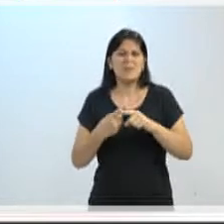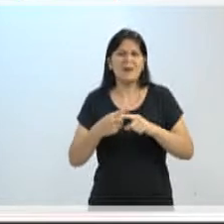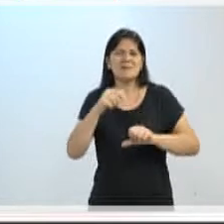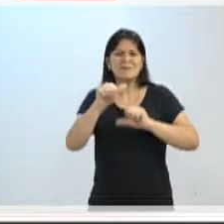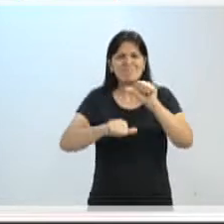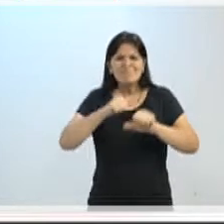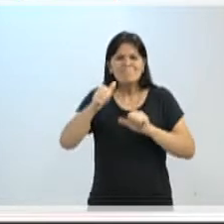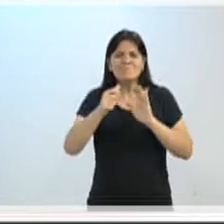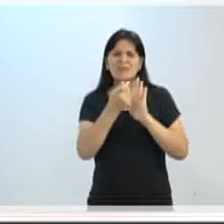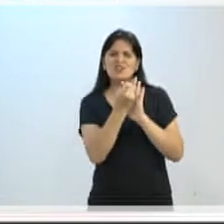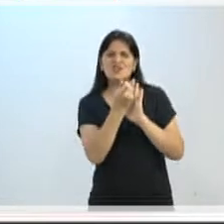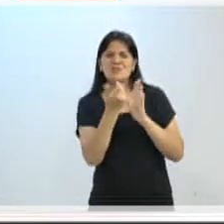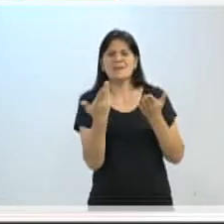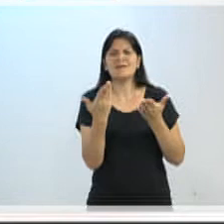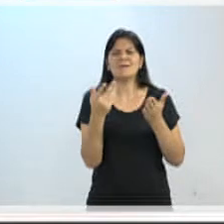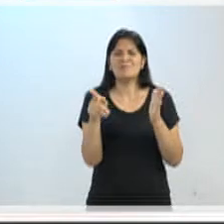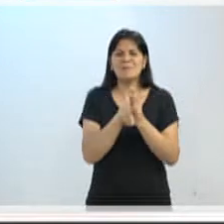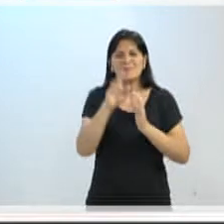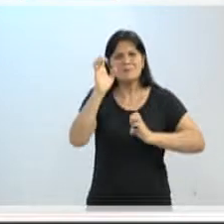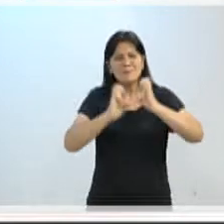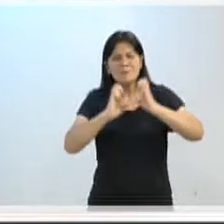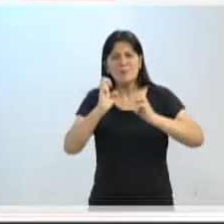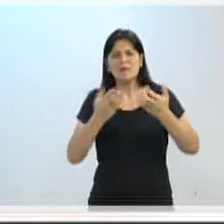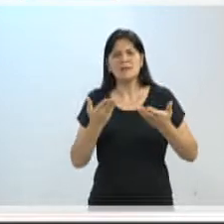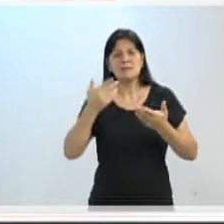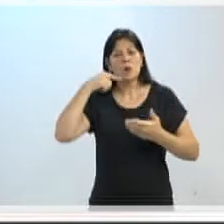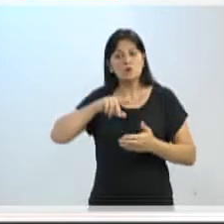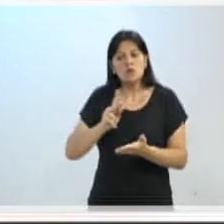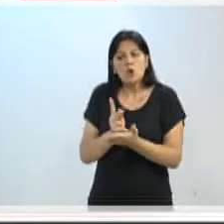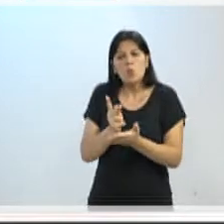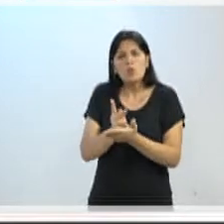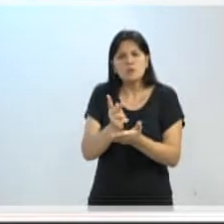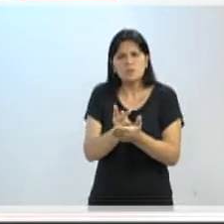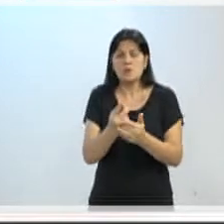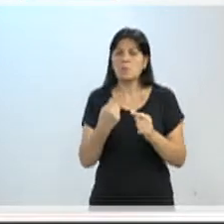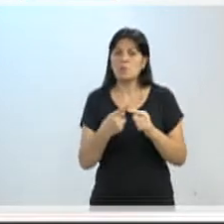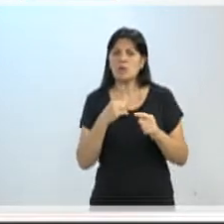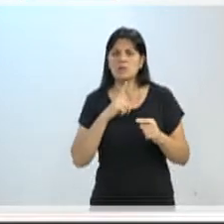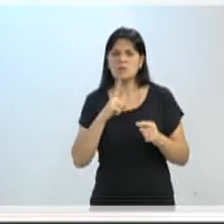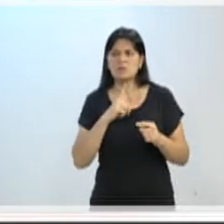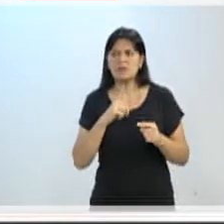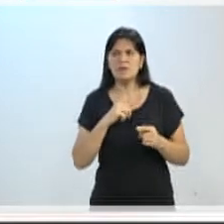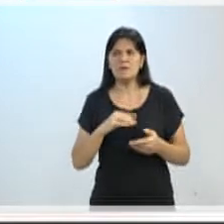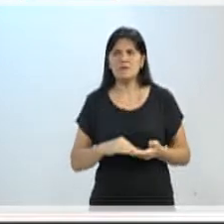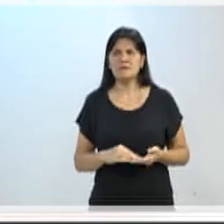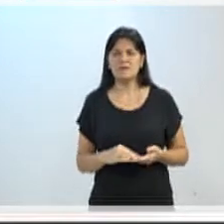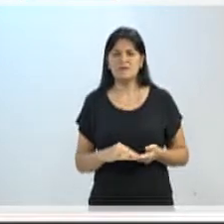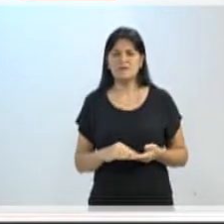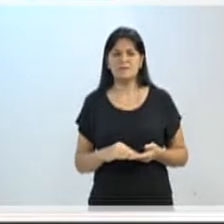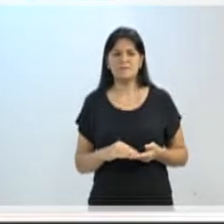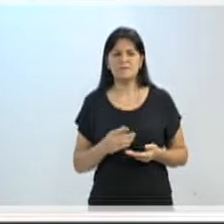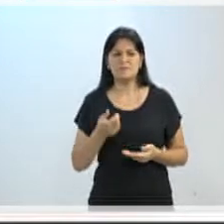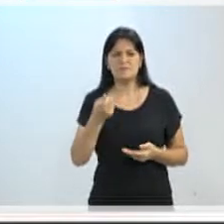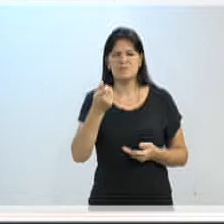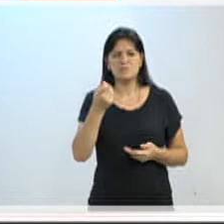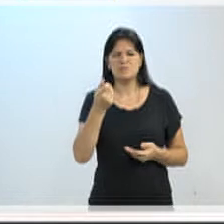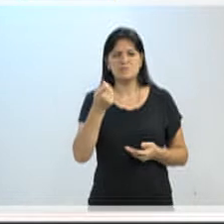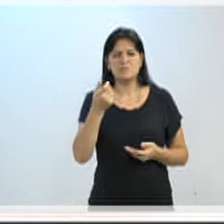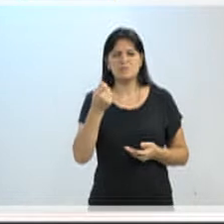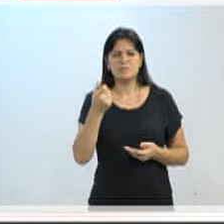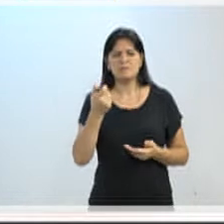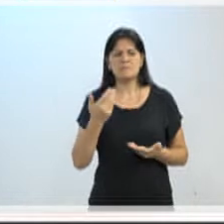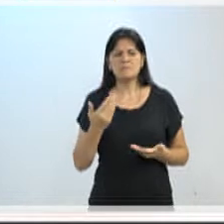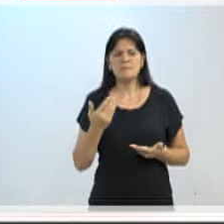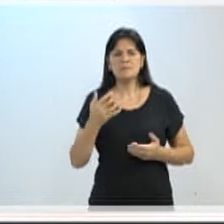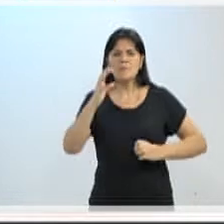sustentável. Porque nós temos uma coisa, que é a tarifa técnica e a tarifa que o usuário paga. Então,